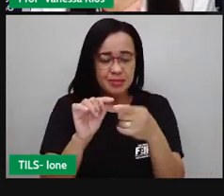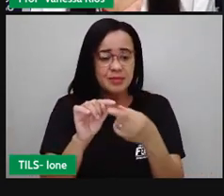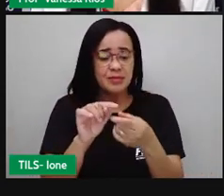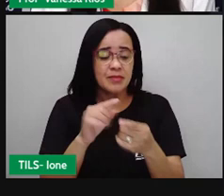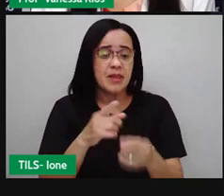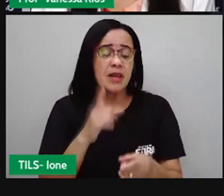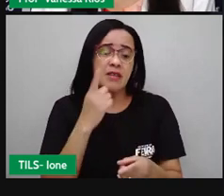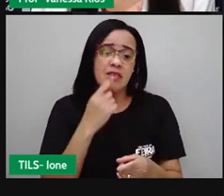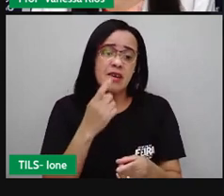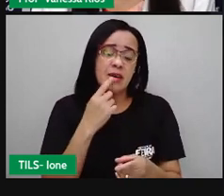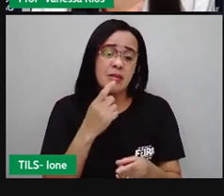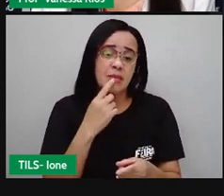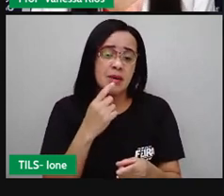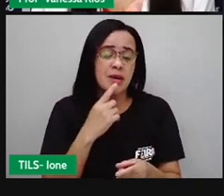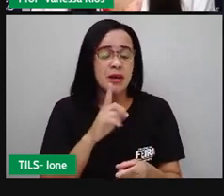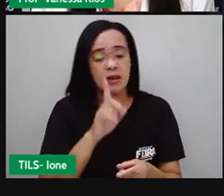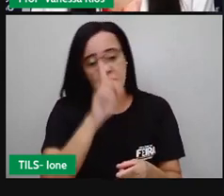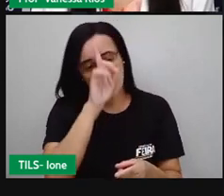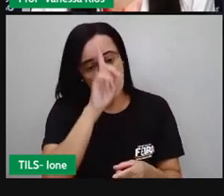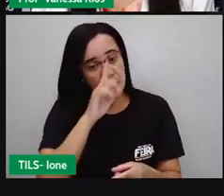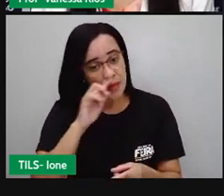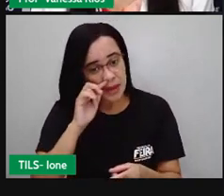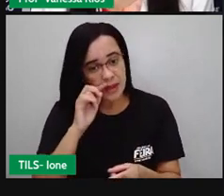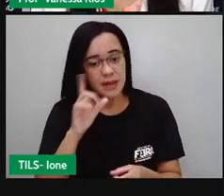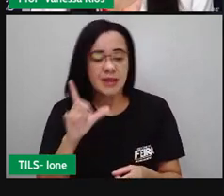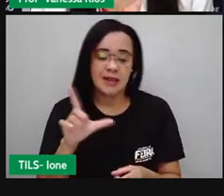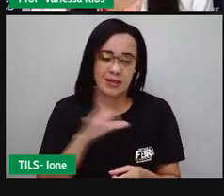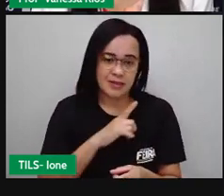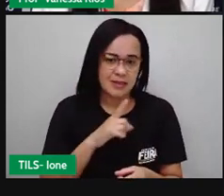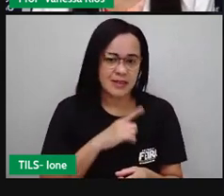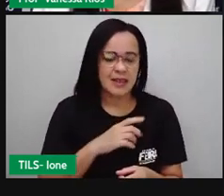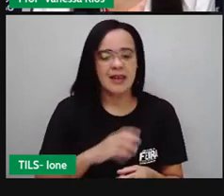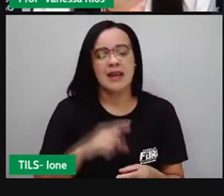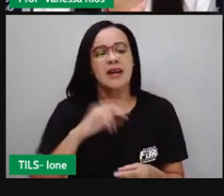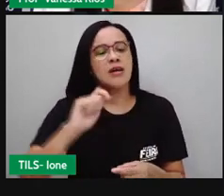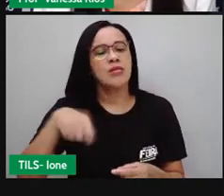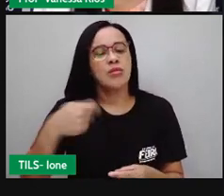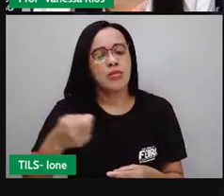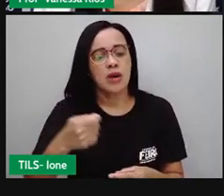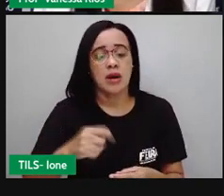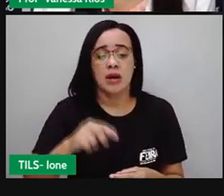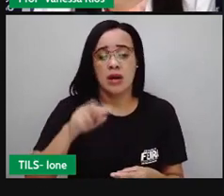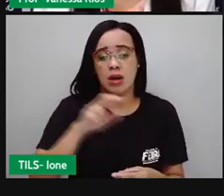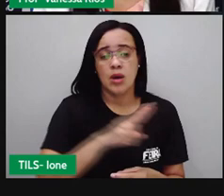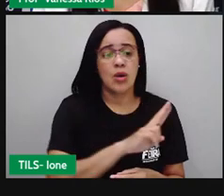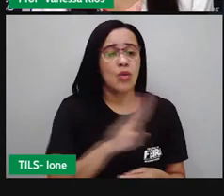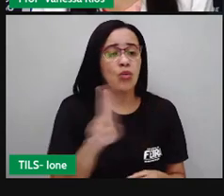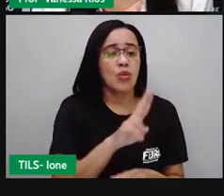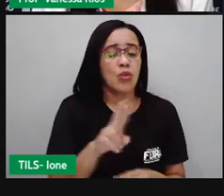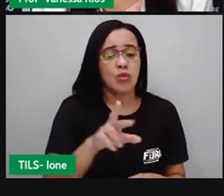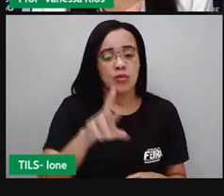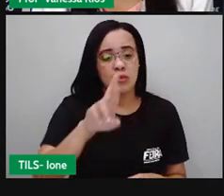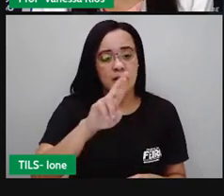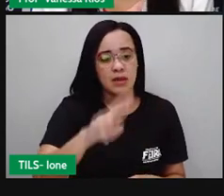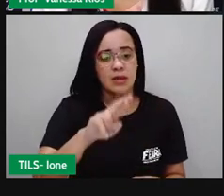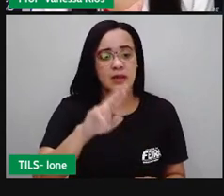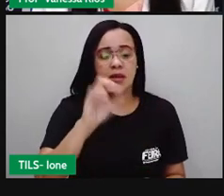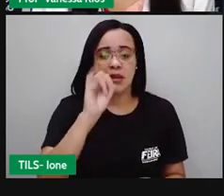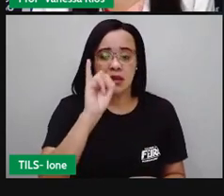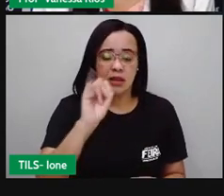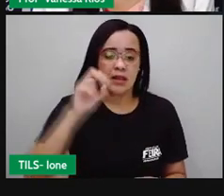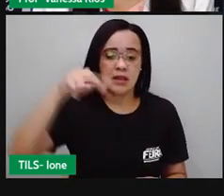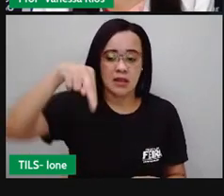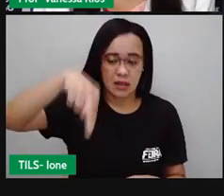os rins. E isso mesmo, os rins são os filtros, né? Existentes aí no corpo